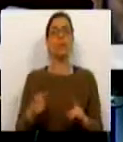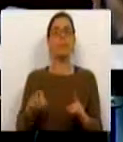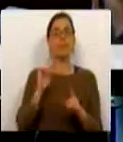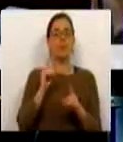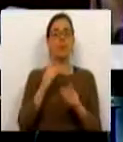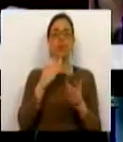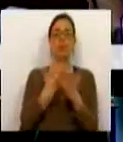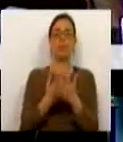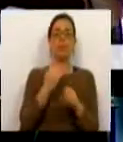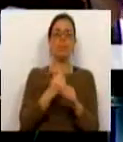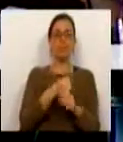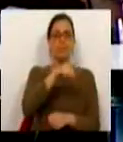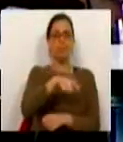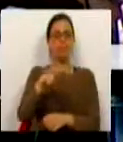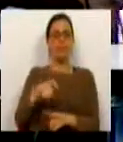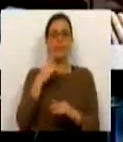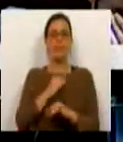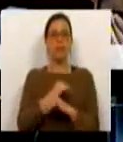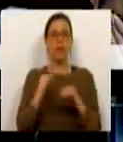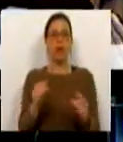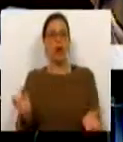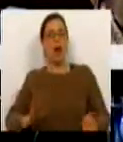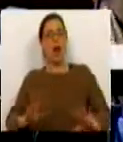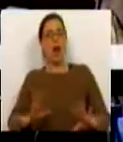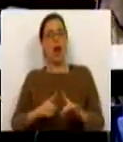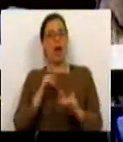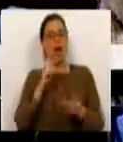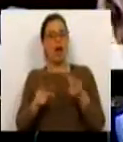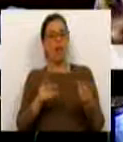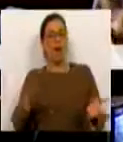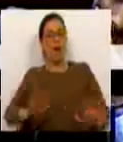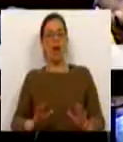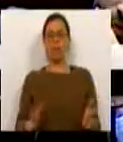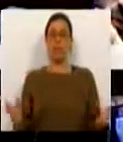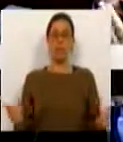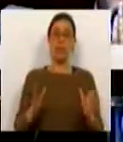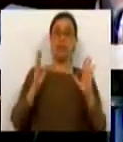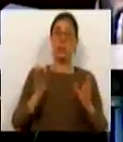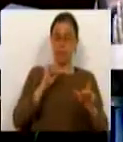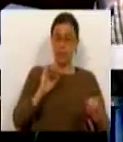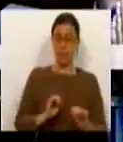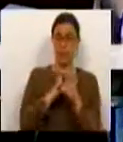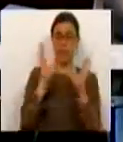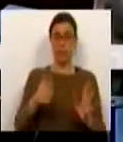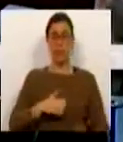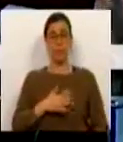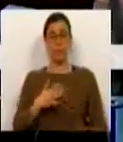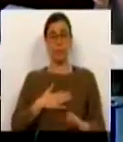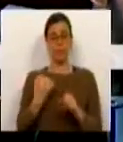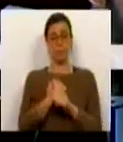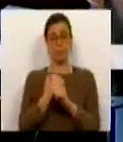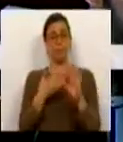imputável aos trabalhadores a inexistência de avaliação. E é preciso achar isto muito claro. As entidades